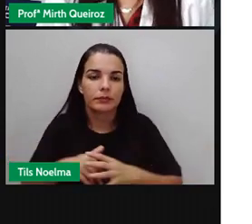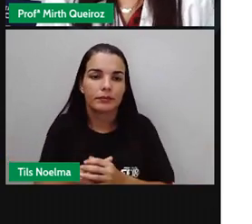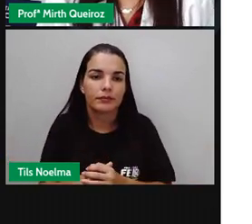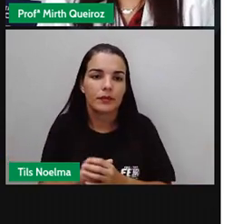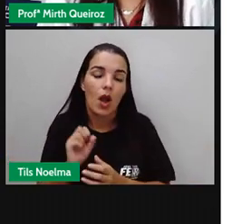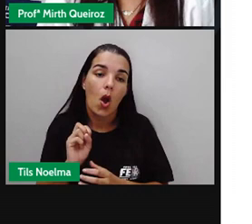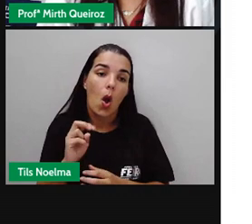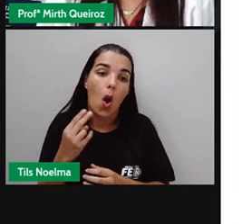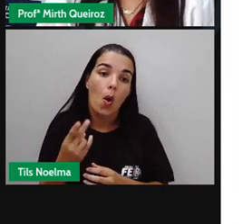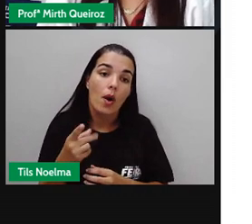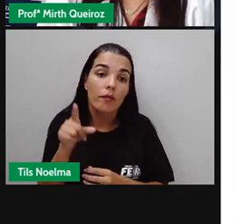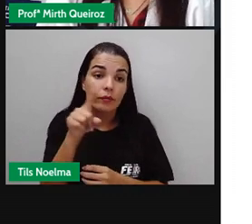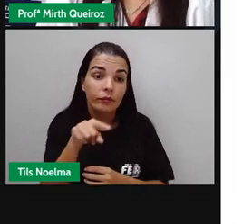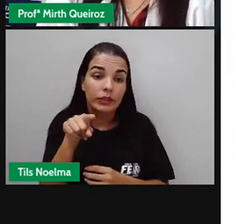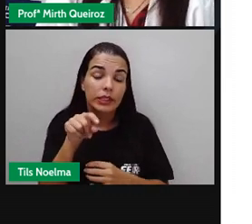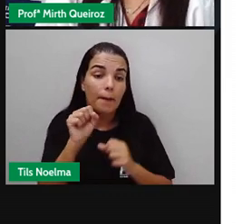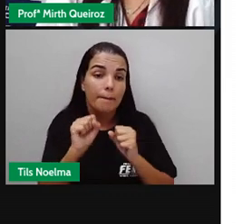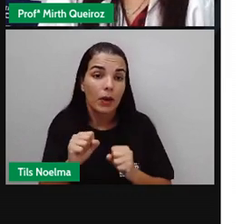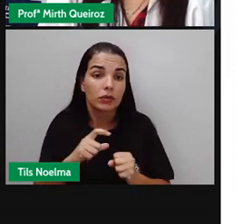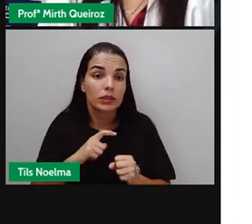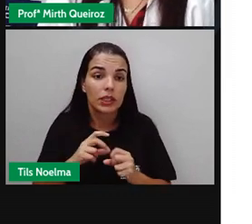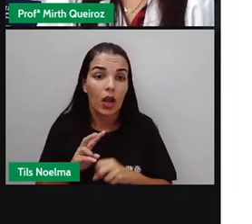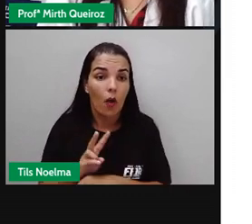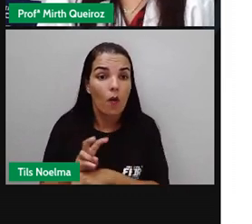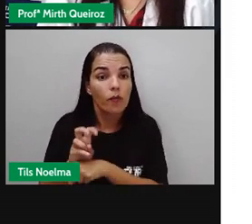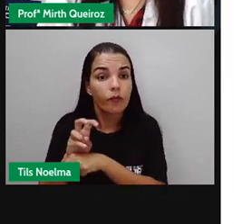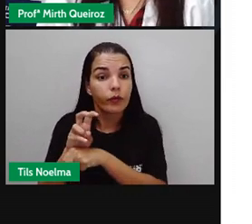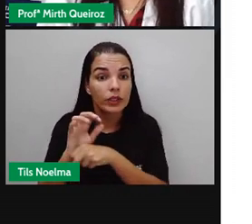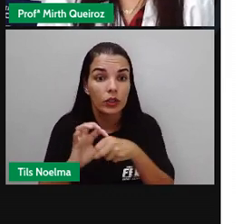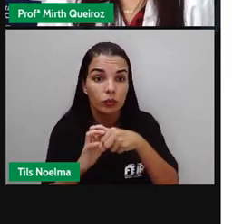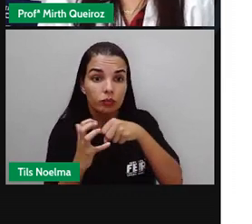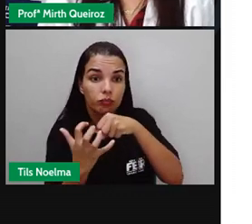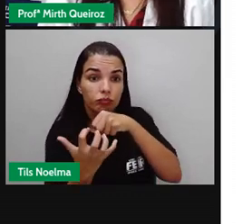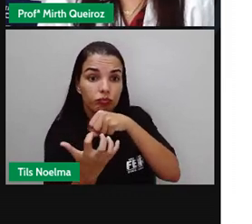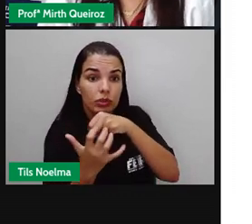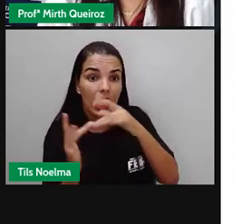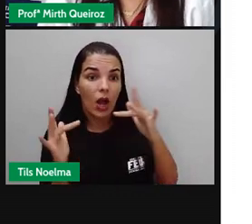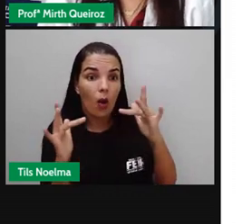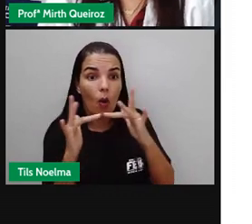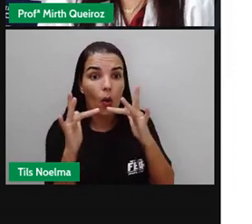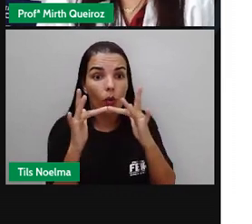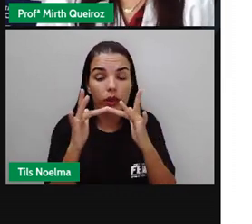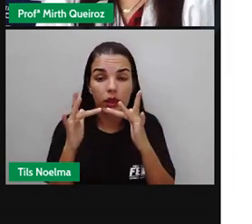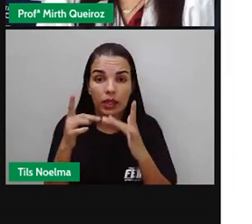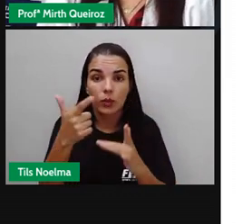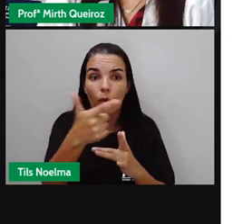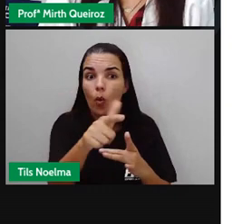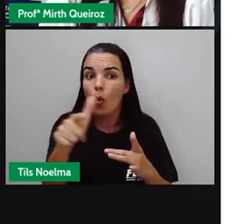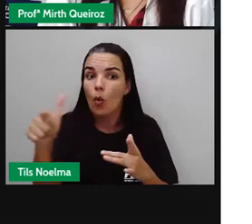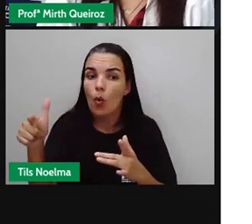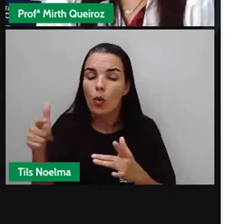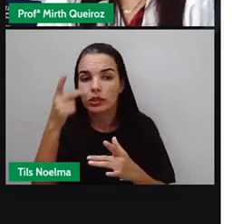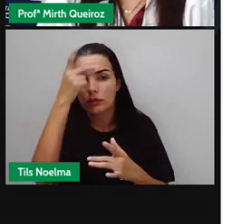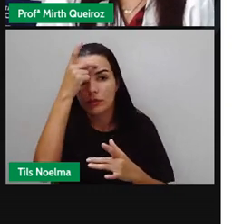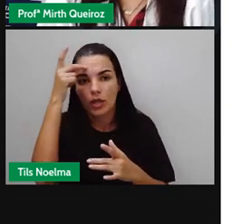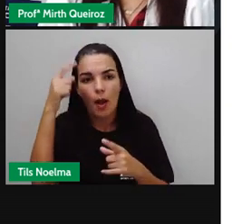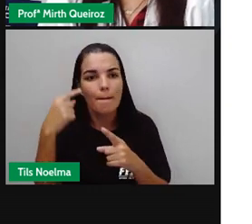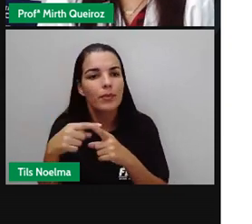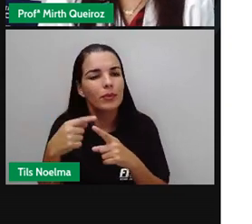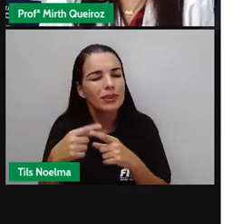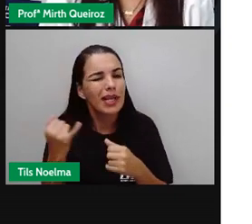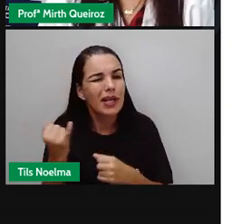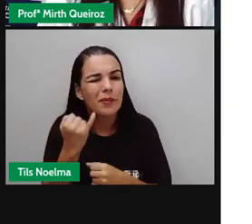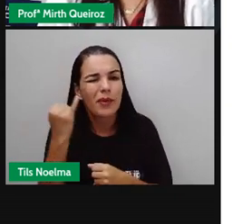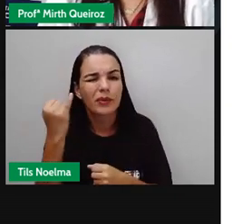Ou você pode adquirir esse vírus também tendo contato aí com outras pessoas. Por isso que é importante nós fazermos a